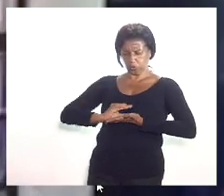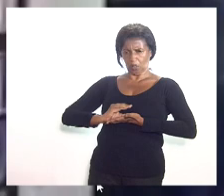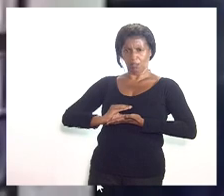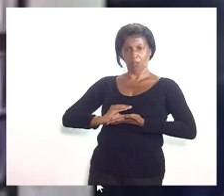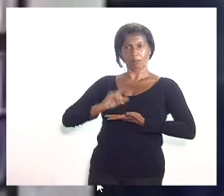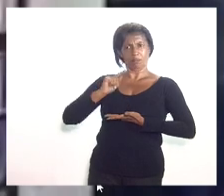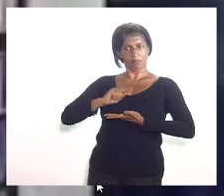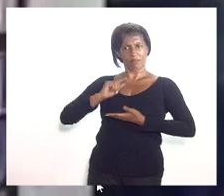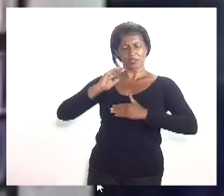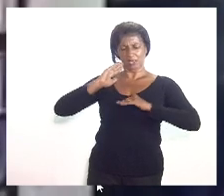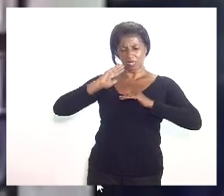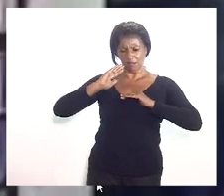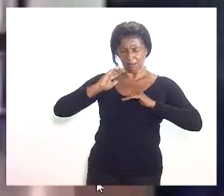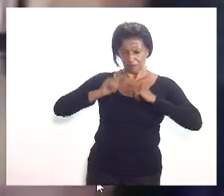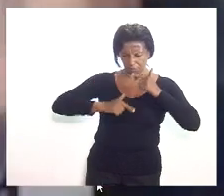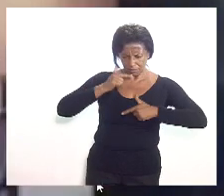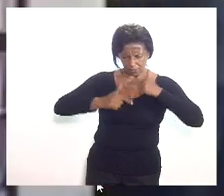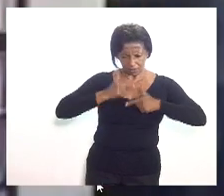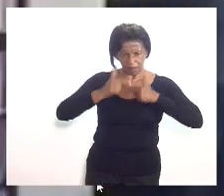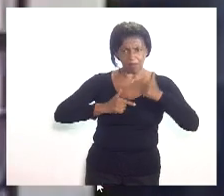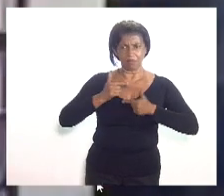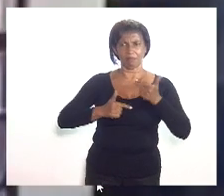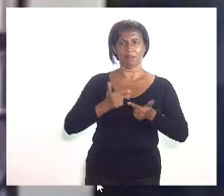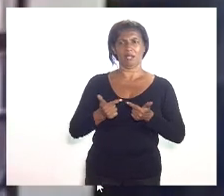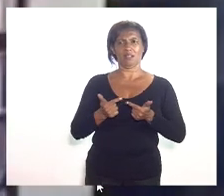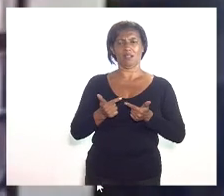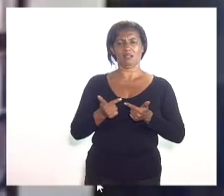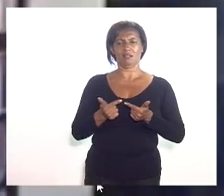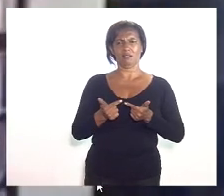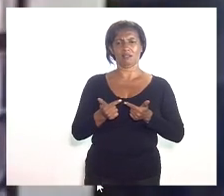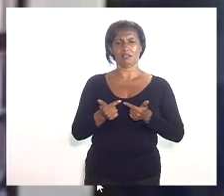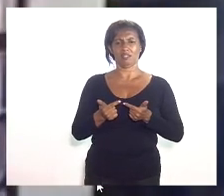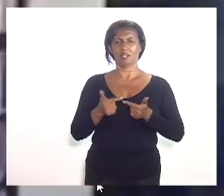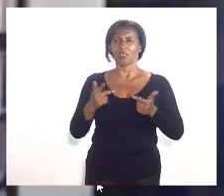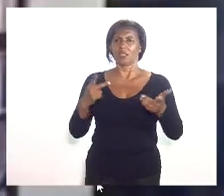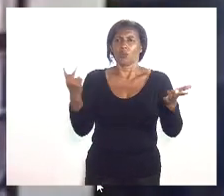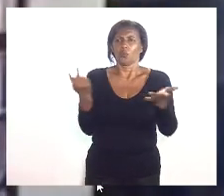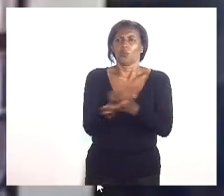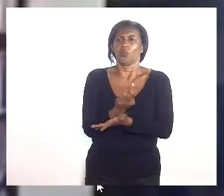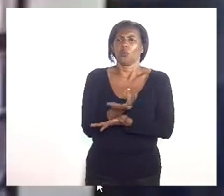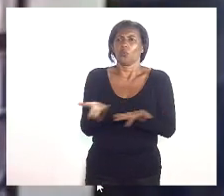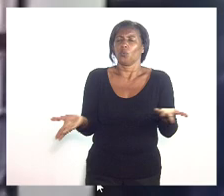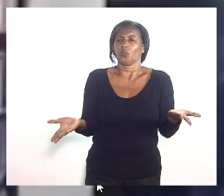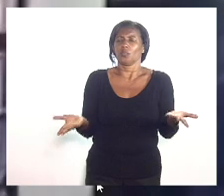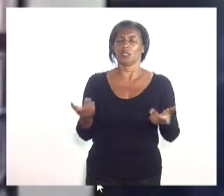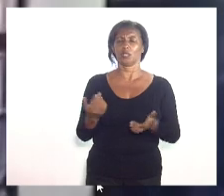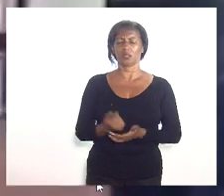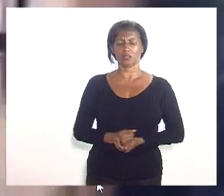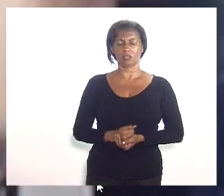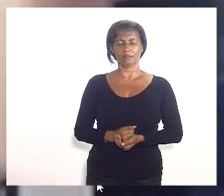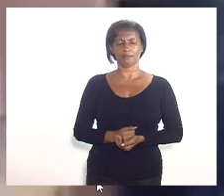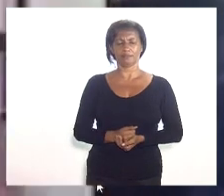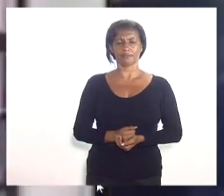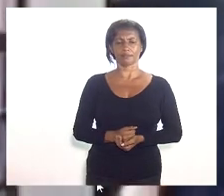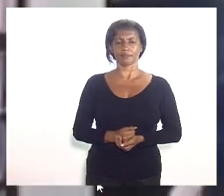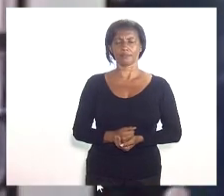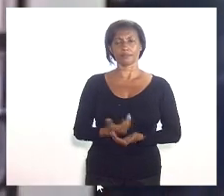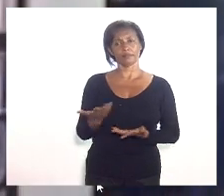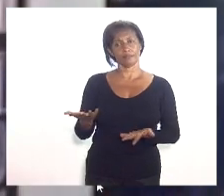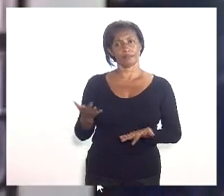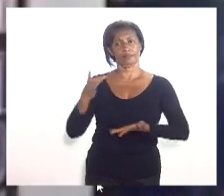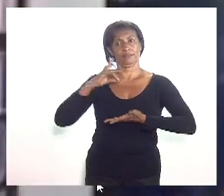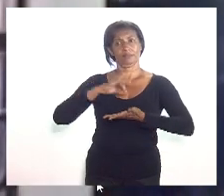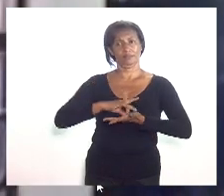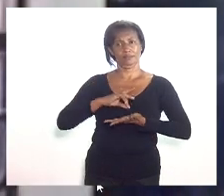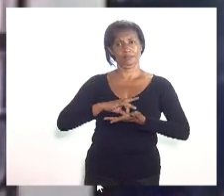você dar uma destinação correta e isso daí não acontece quer dizer realmente aí